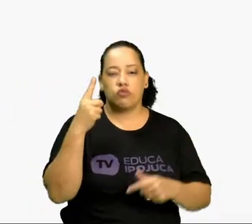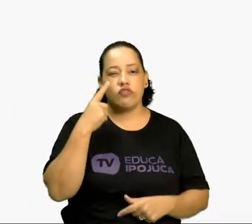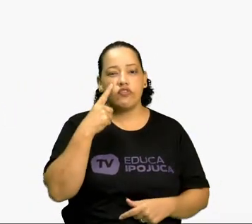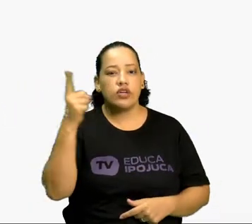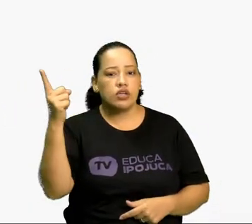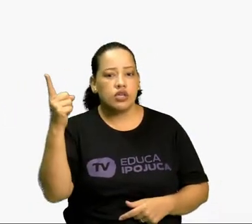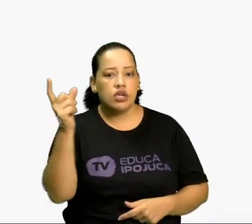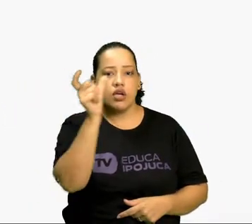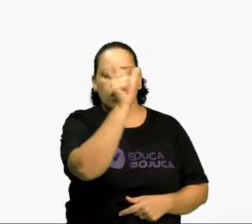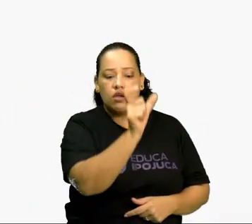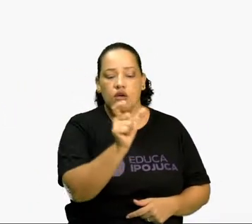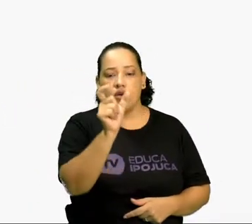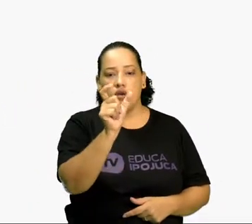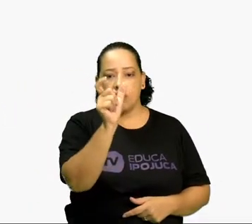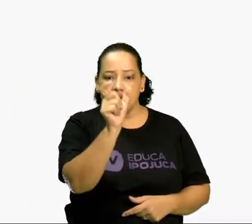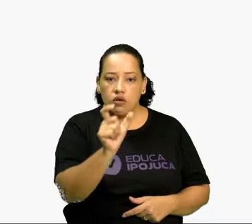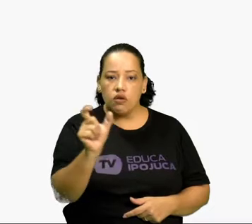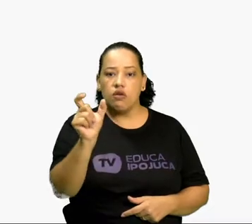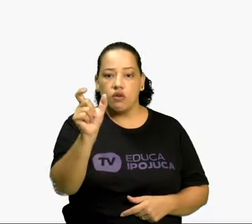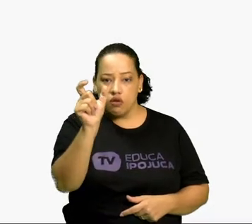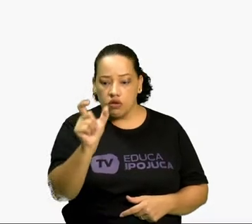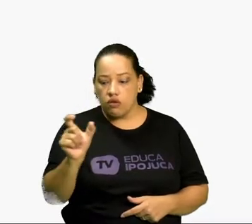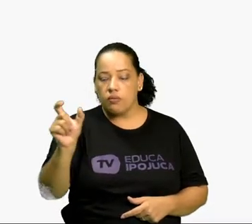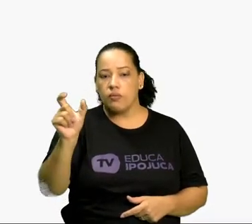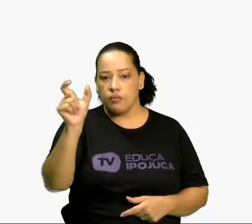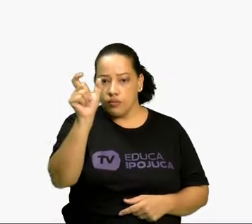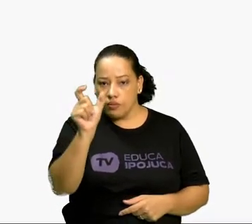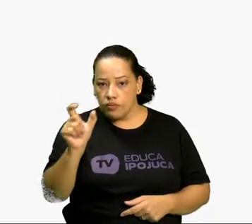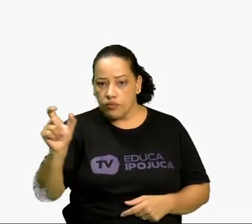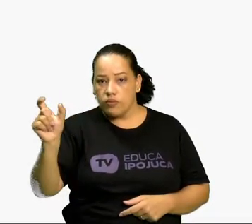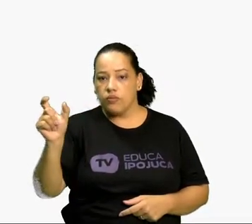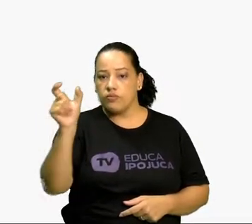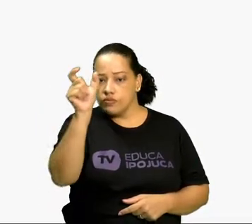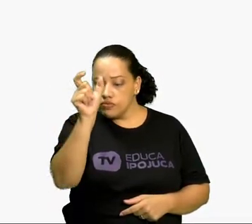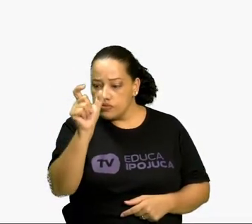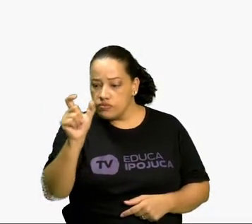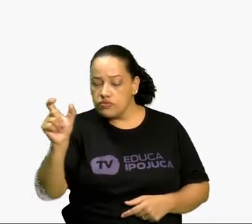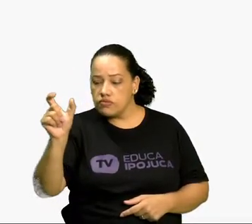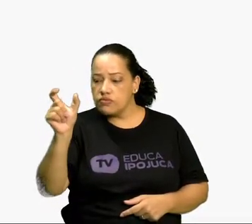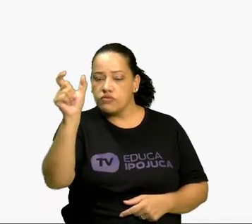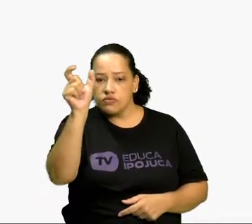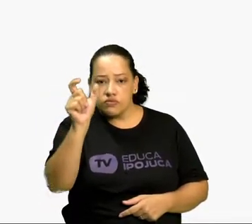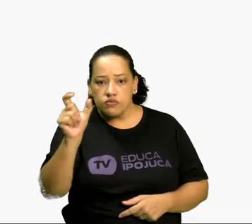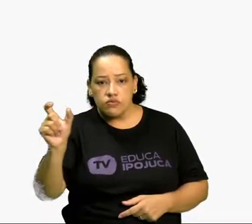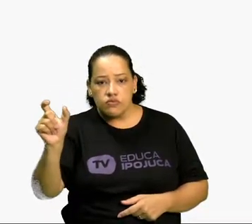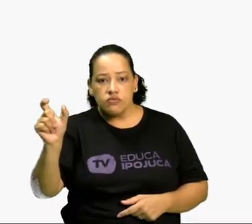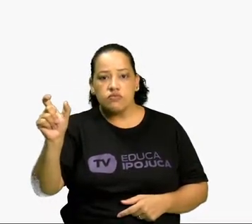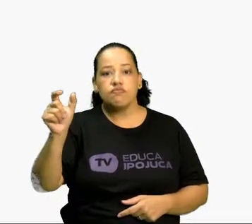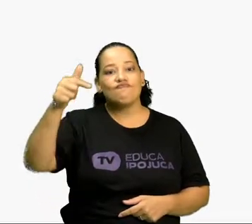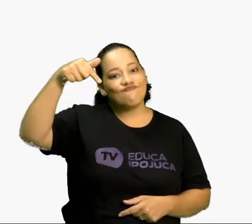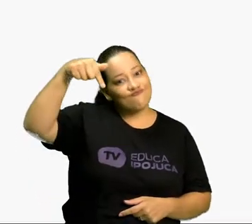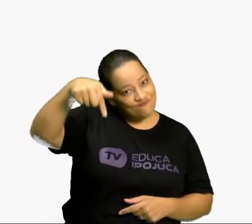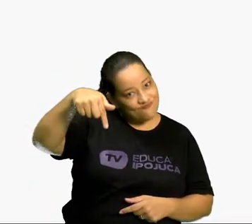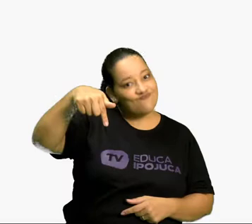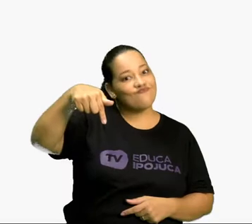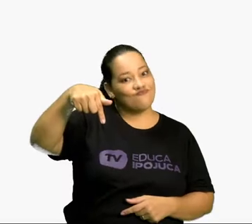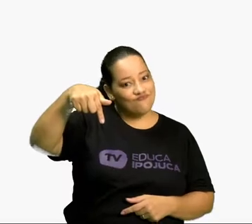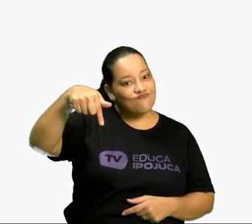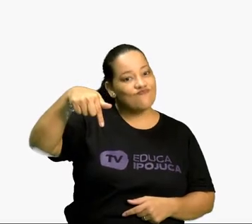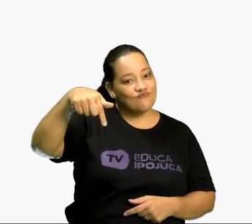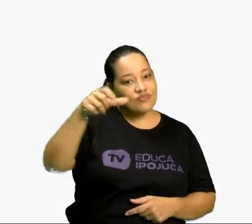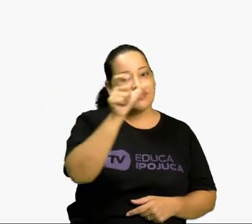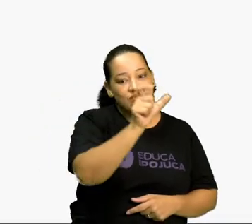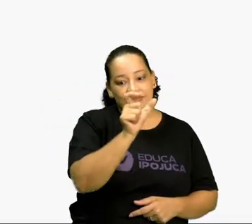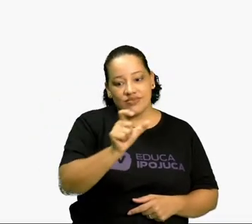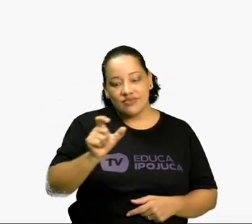1, 2, 3, 4, 5, 6, 7. 7